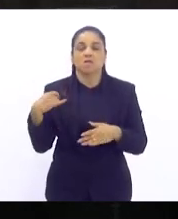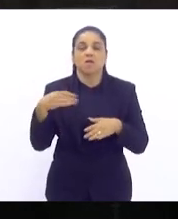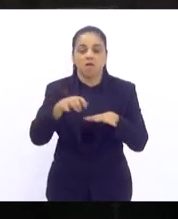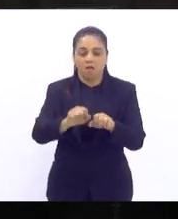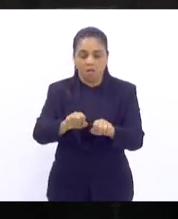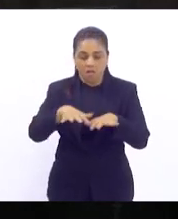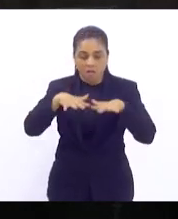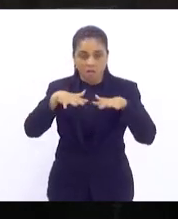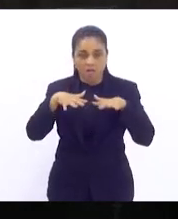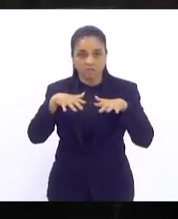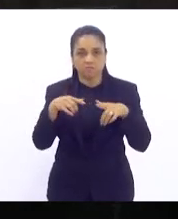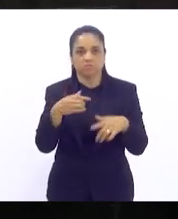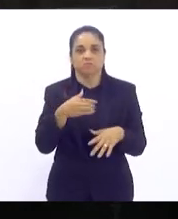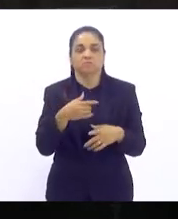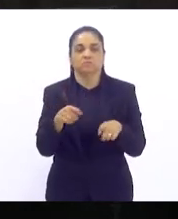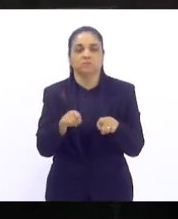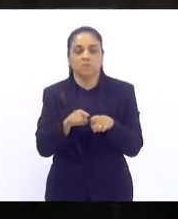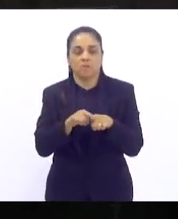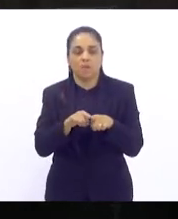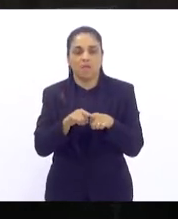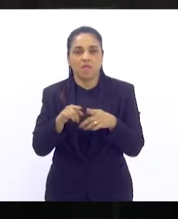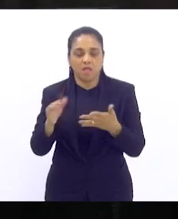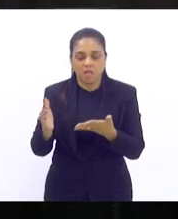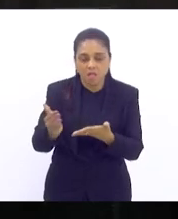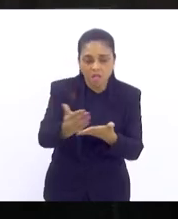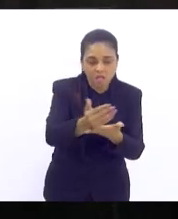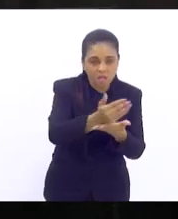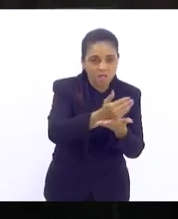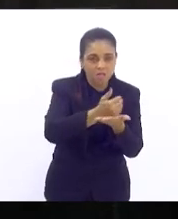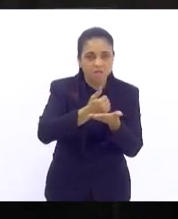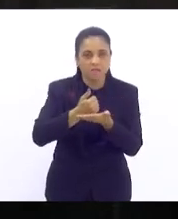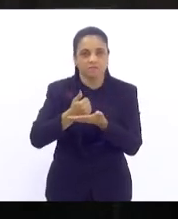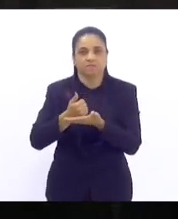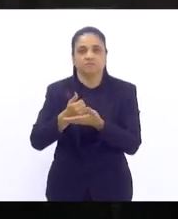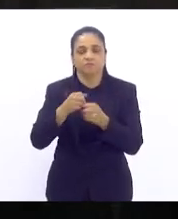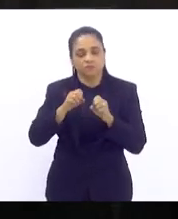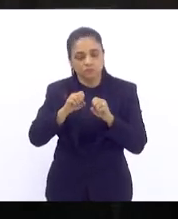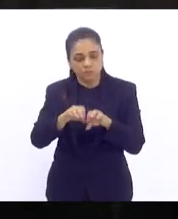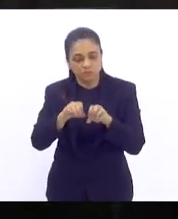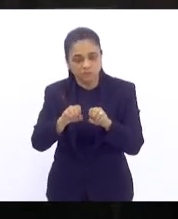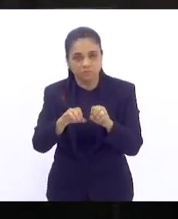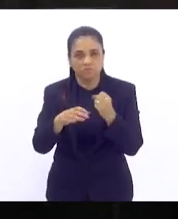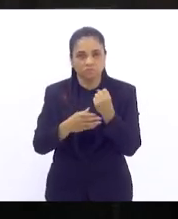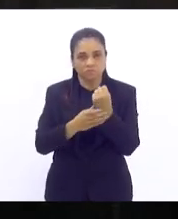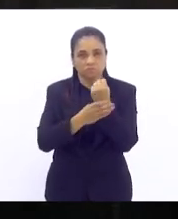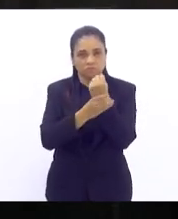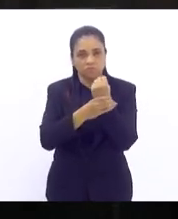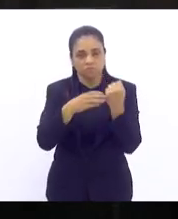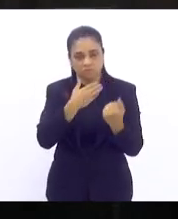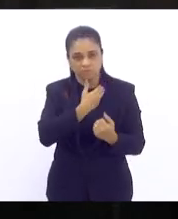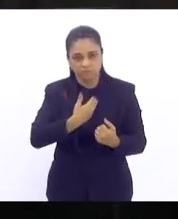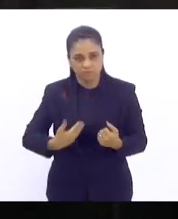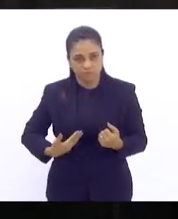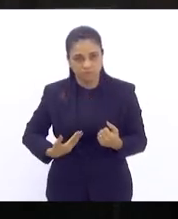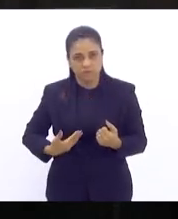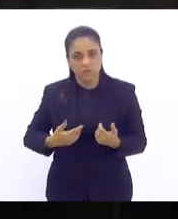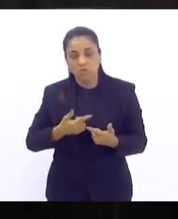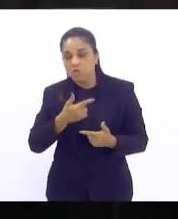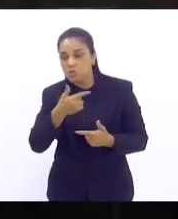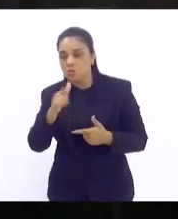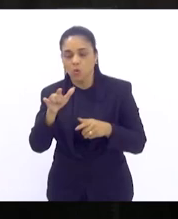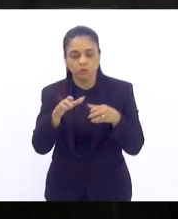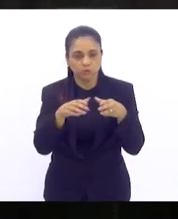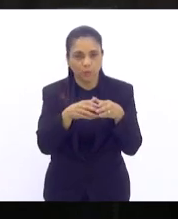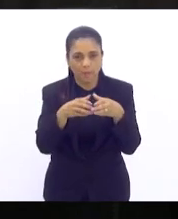a necessidade de reunir dados da educação da segurança pública e de outras comissões